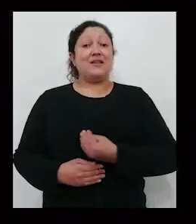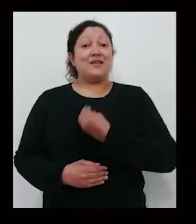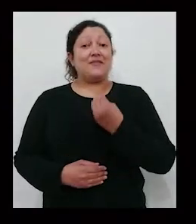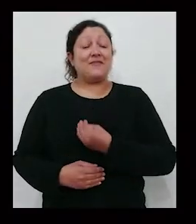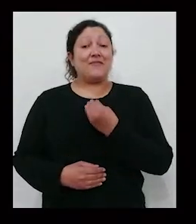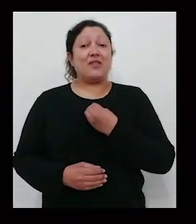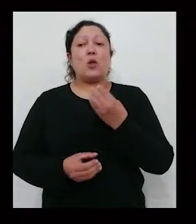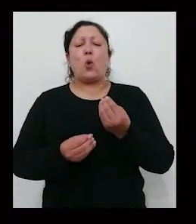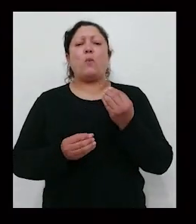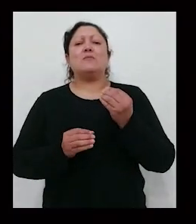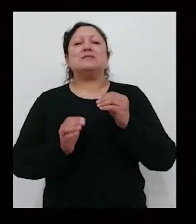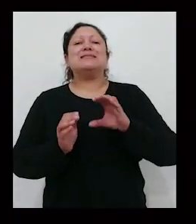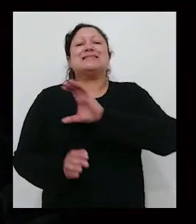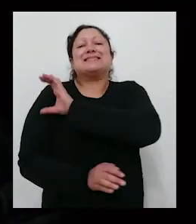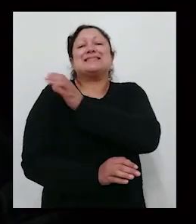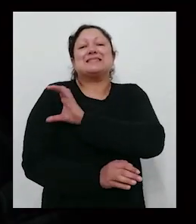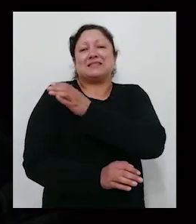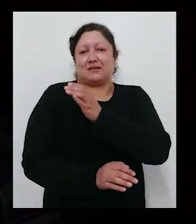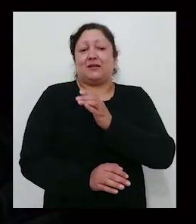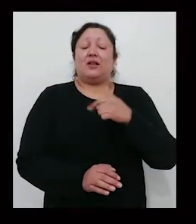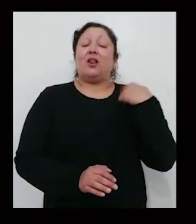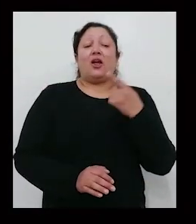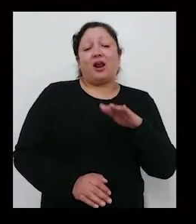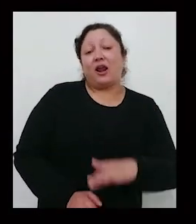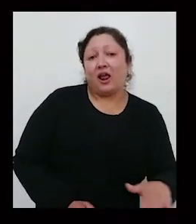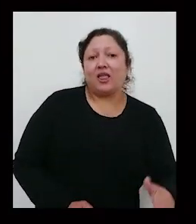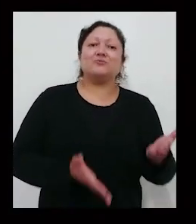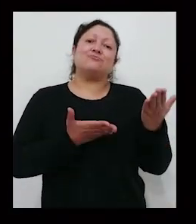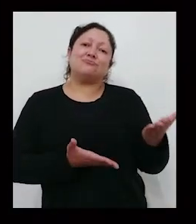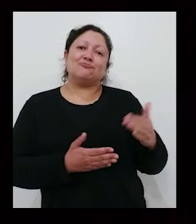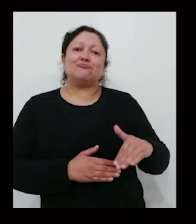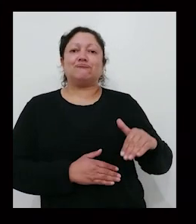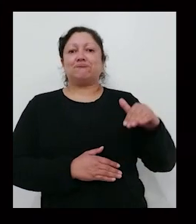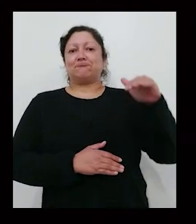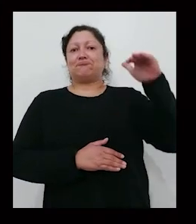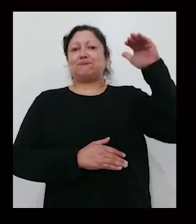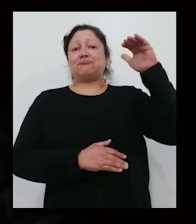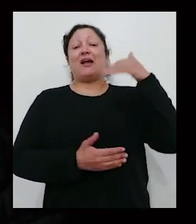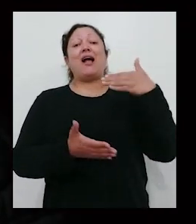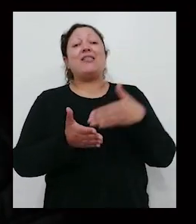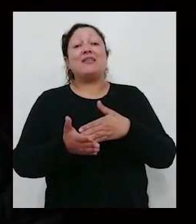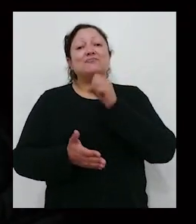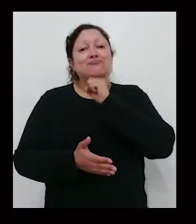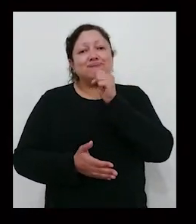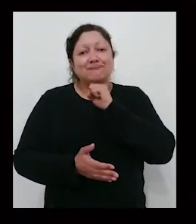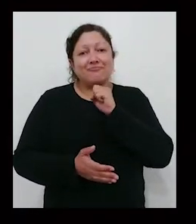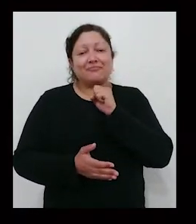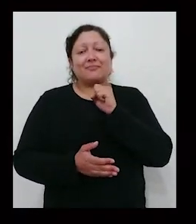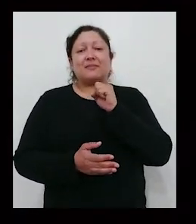A vida é classificada em ciclos. Somos crianças, adolescentes, jovens, adultos e idosos.